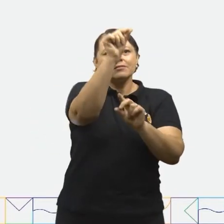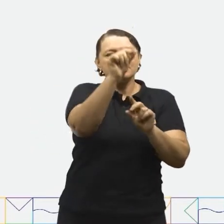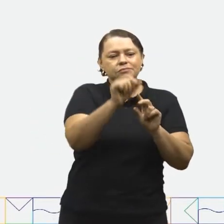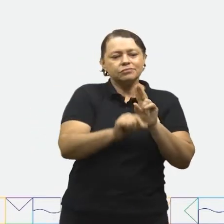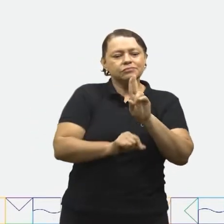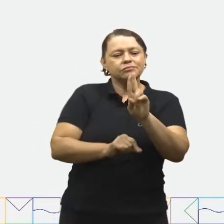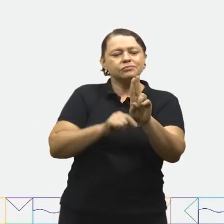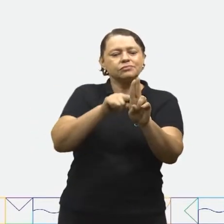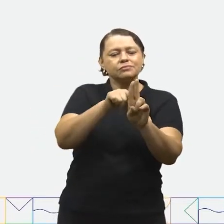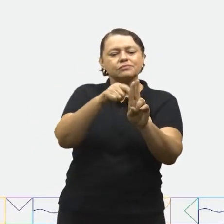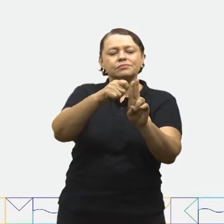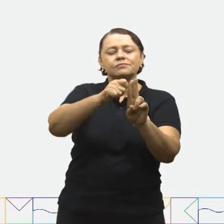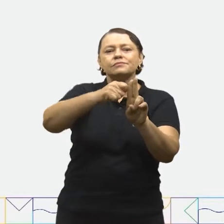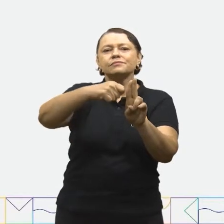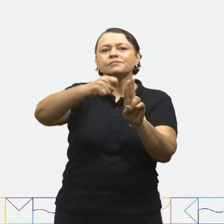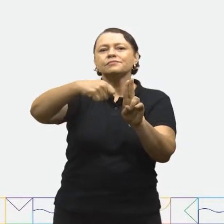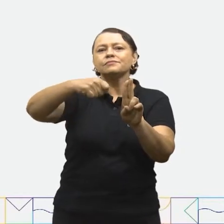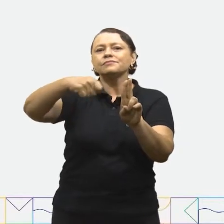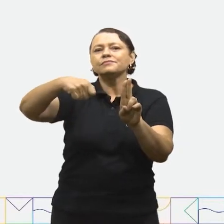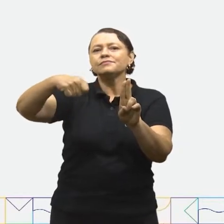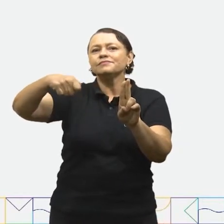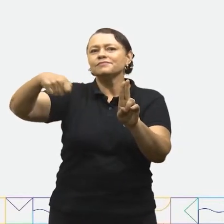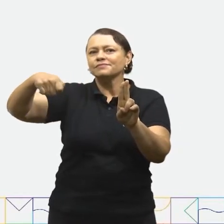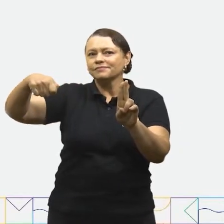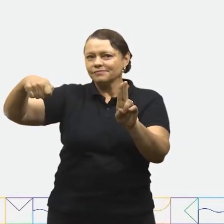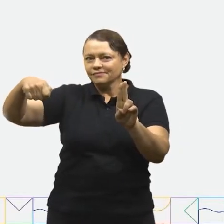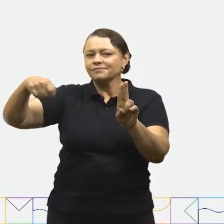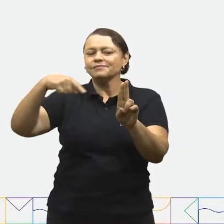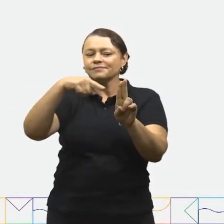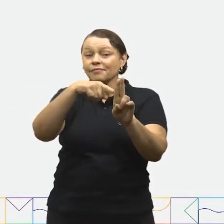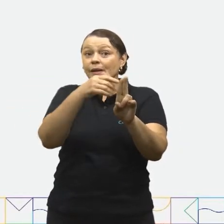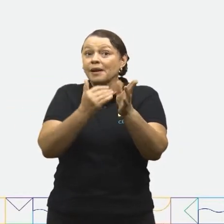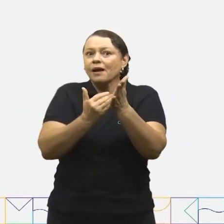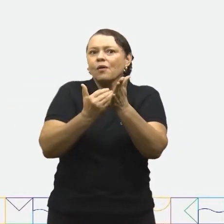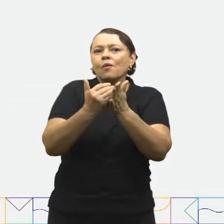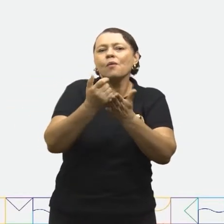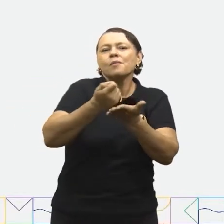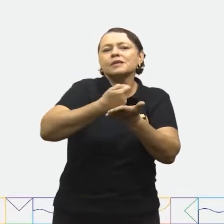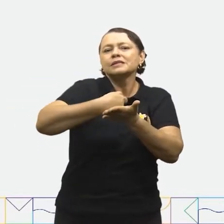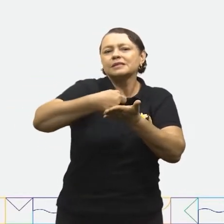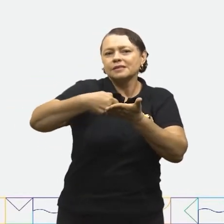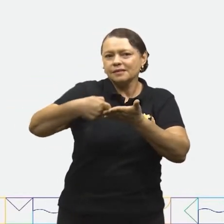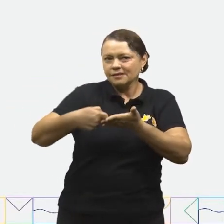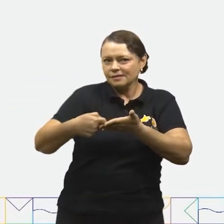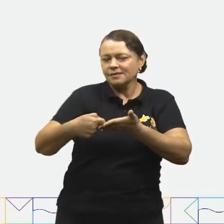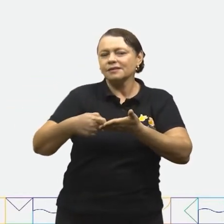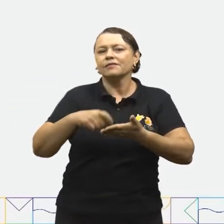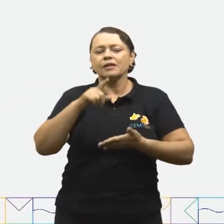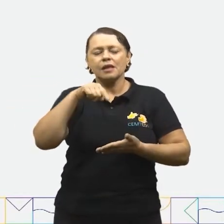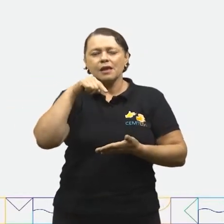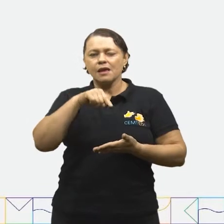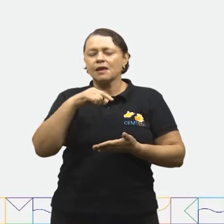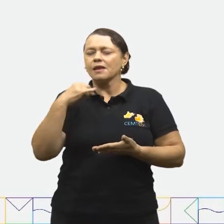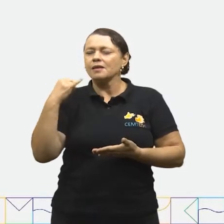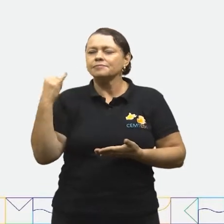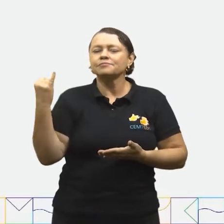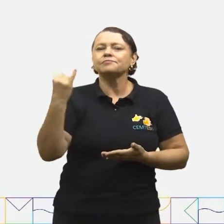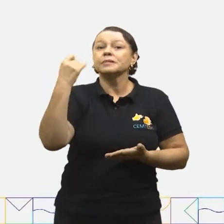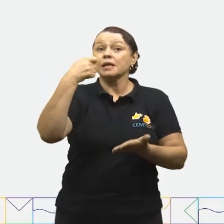Unimos os dois e marcamos o intervalo necessário para a criação da margem. Ela é um item